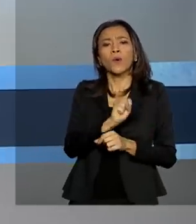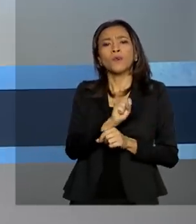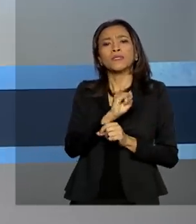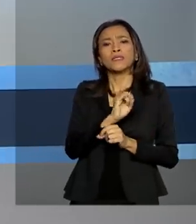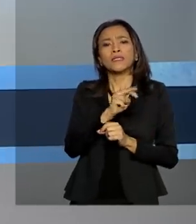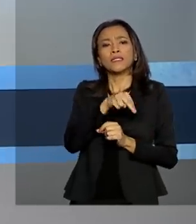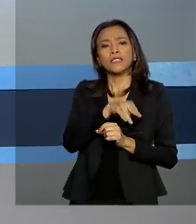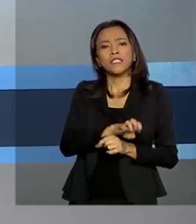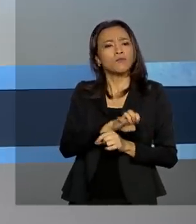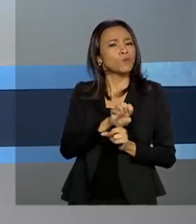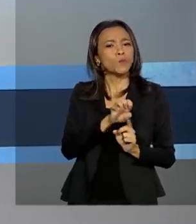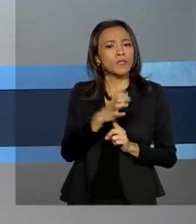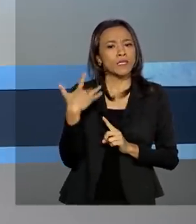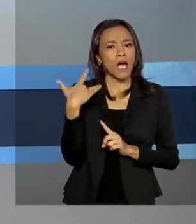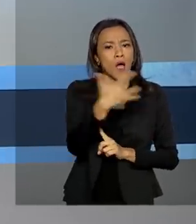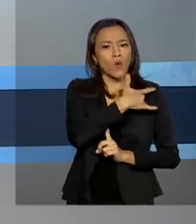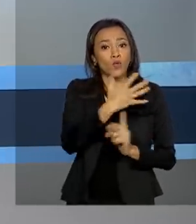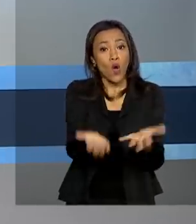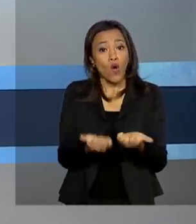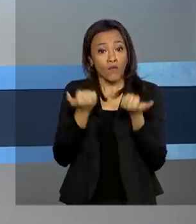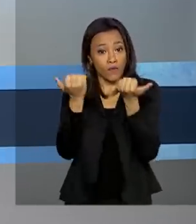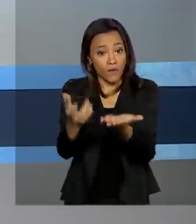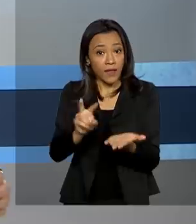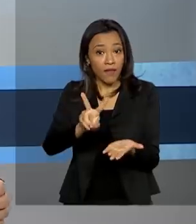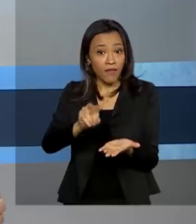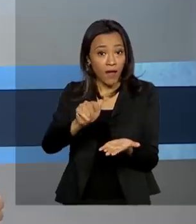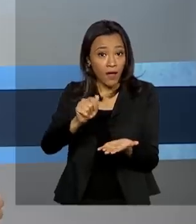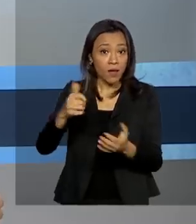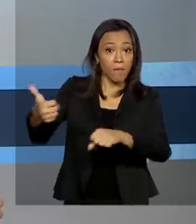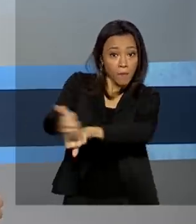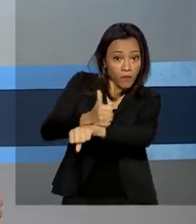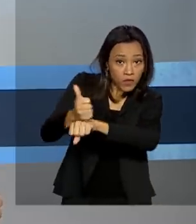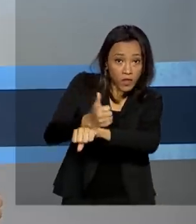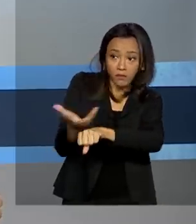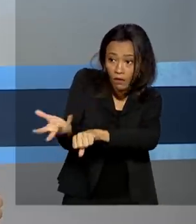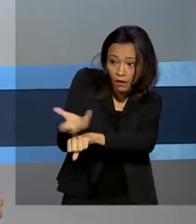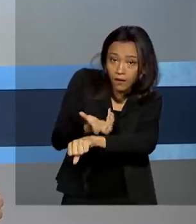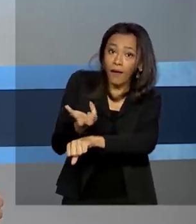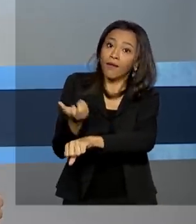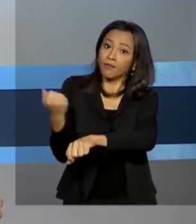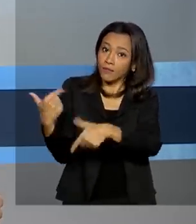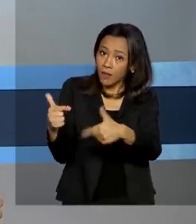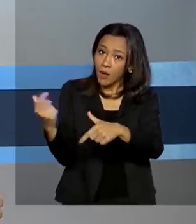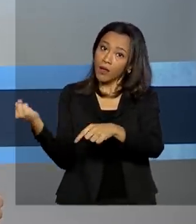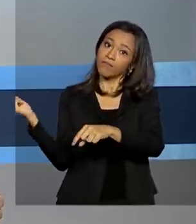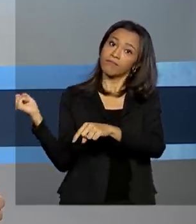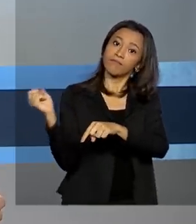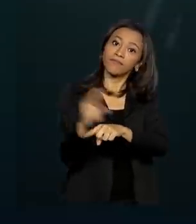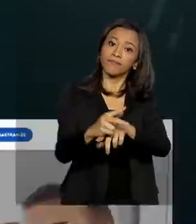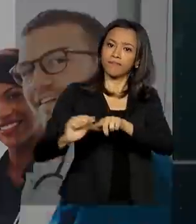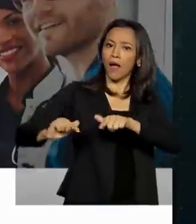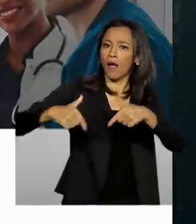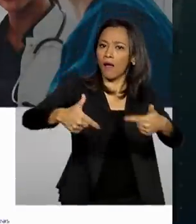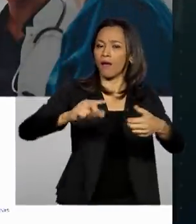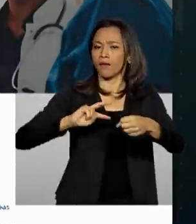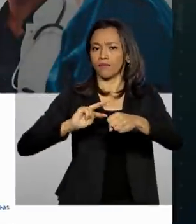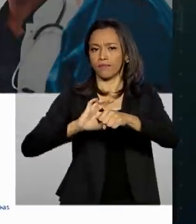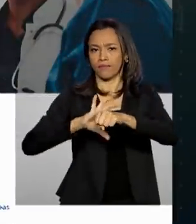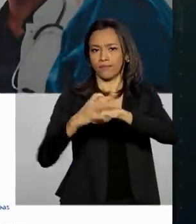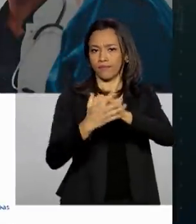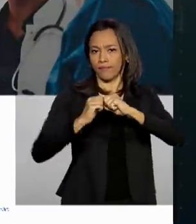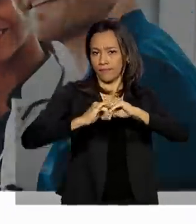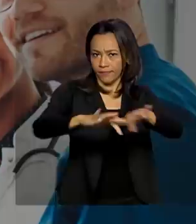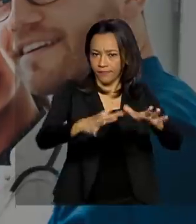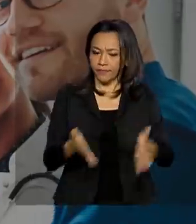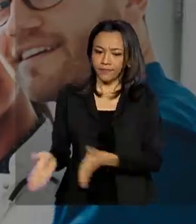que vai ofertar vagas para profissionais que estejam dispostos a trabalhar no combate ao coronavírus. O gestor de